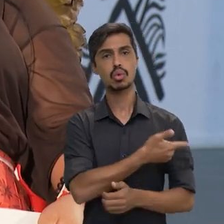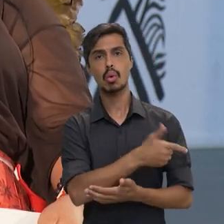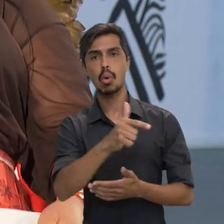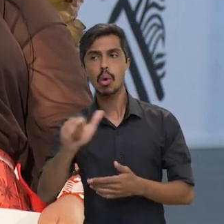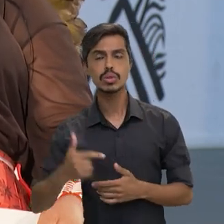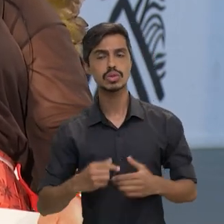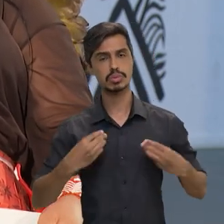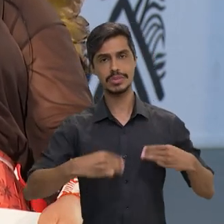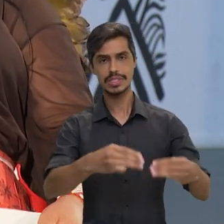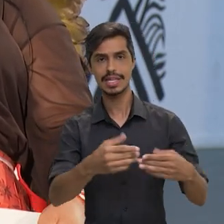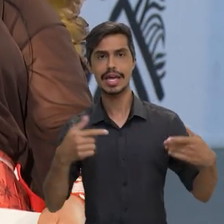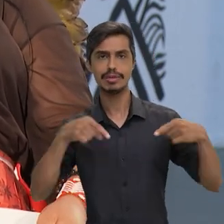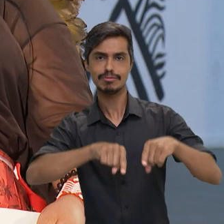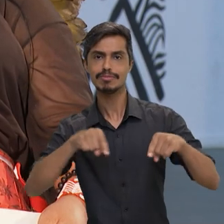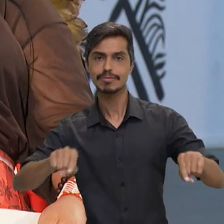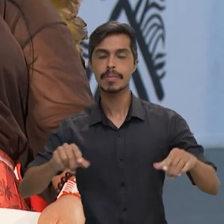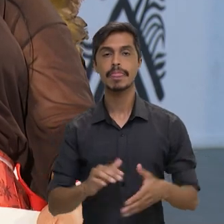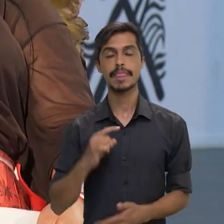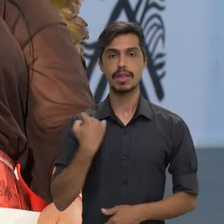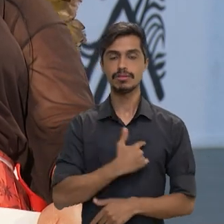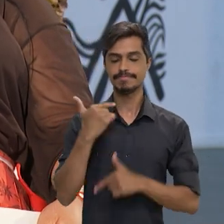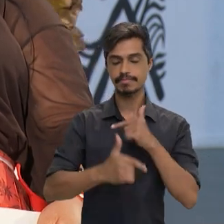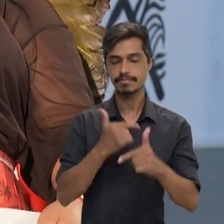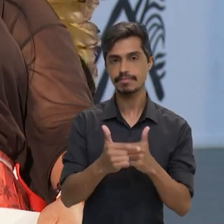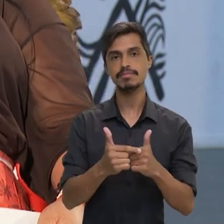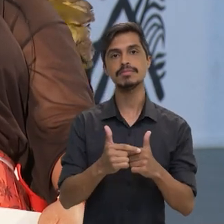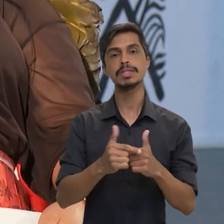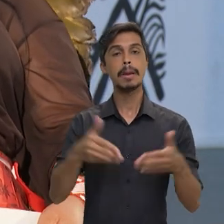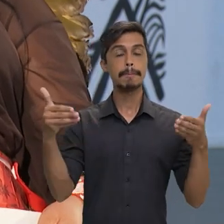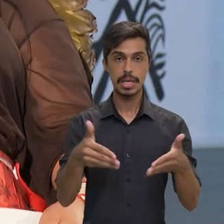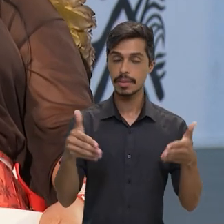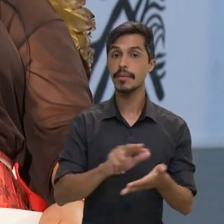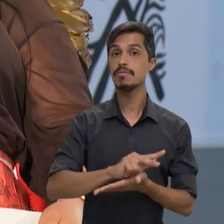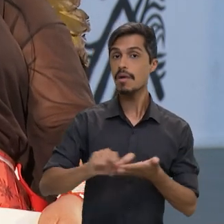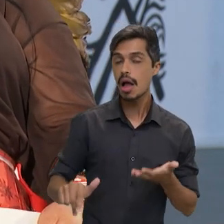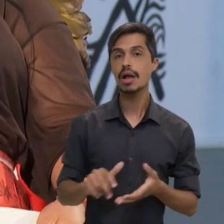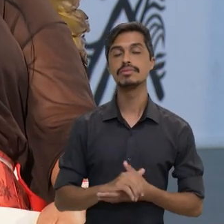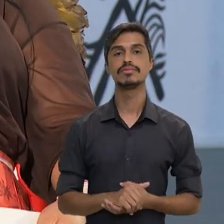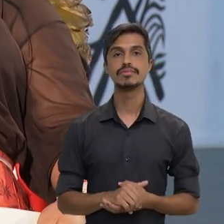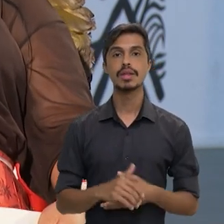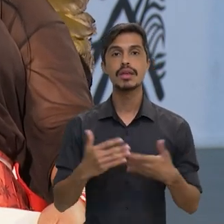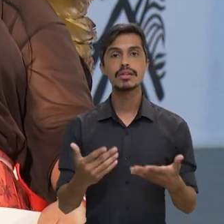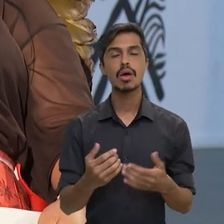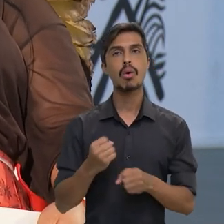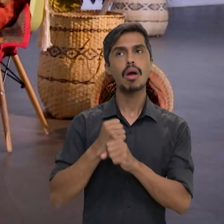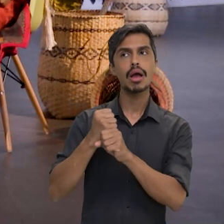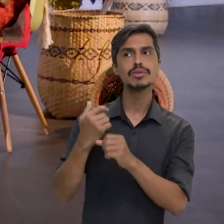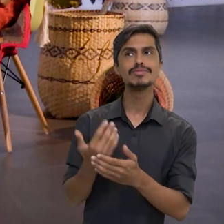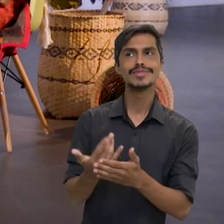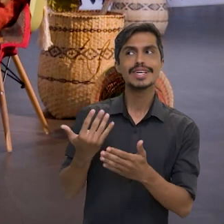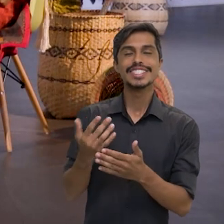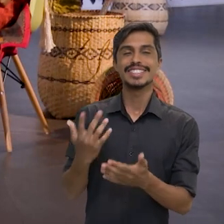ministérios, a gente trabalhou, né? Foi um processo muito participativo e aí, nos últimos anos,